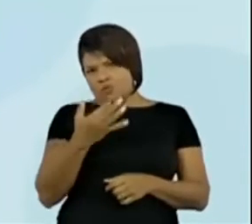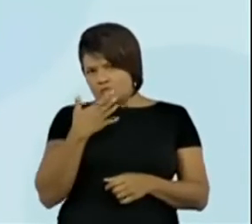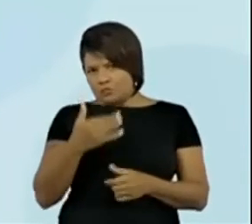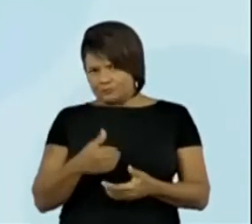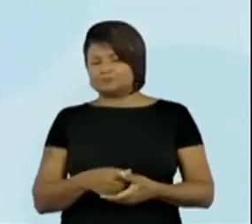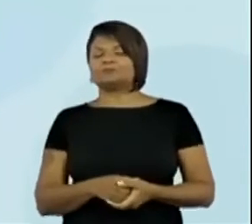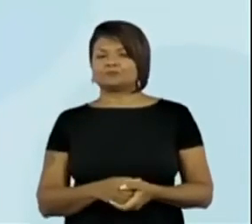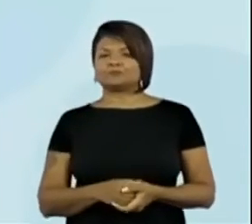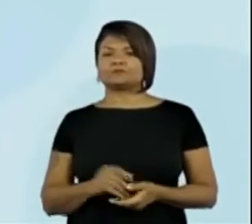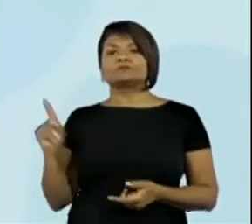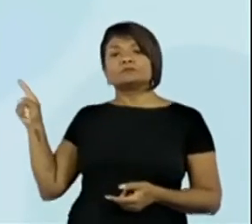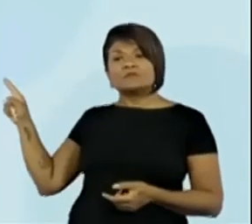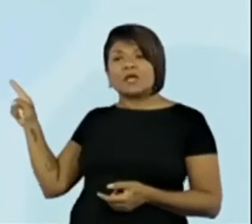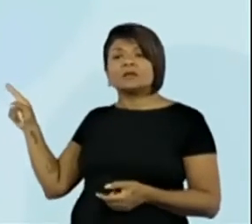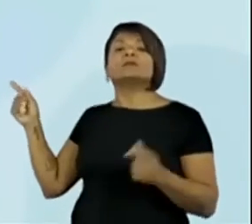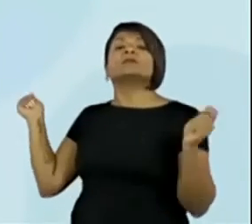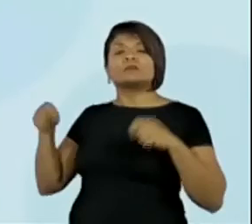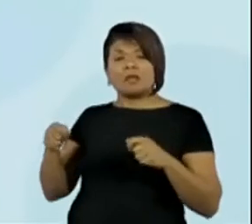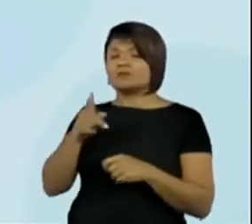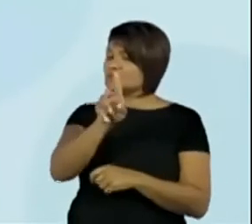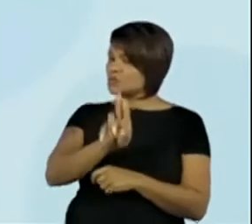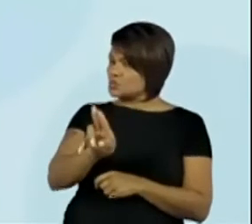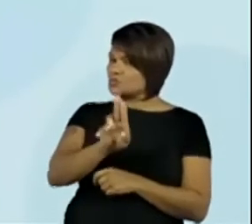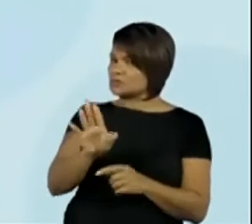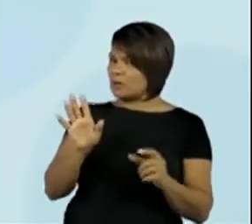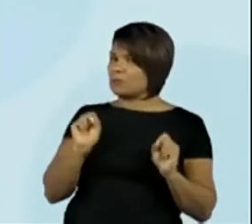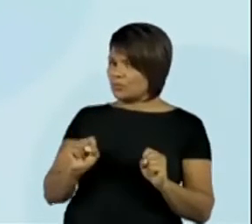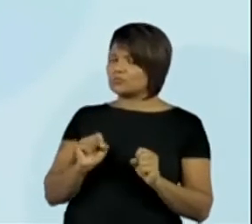Esses daqui são os que você pode estar utilizando.